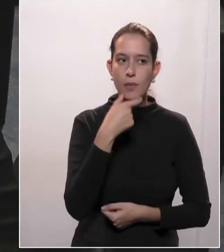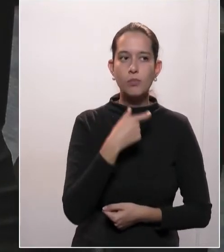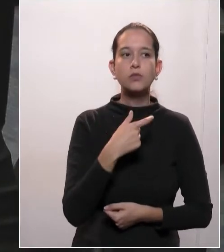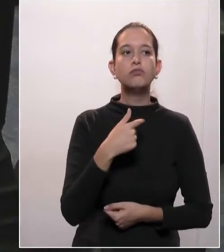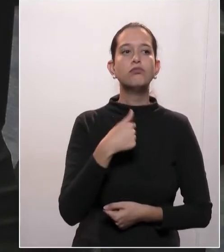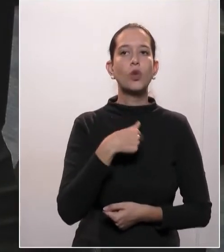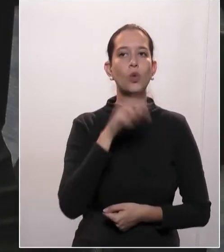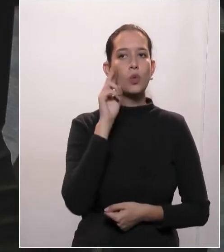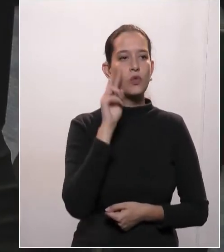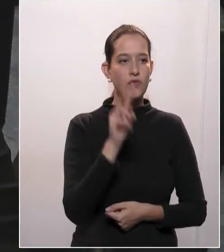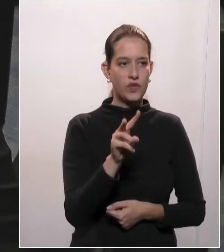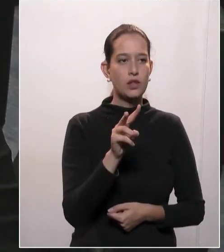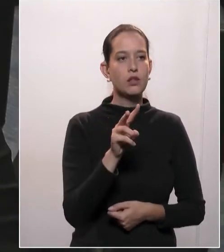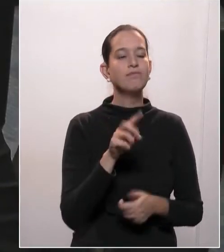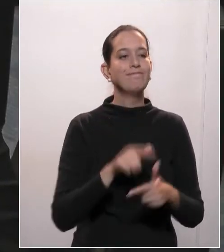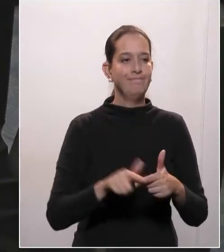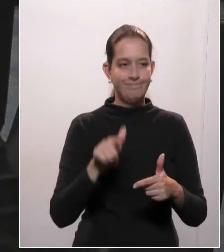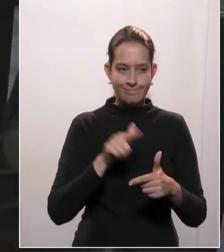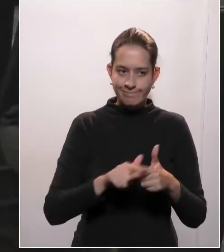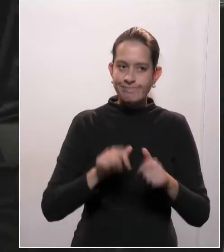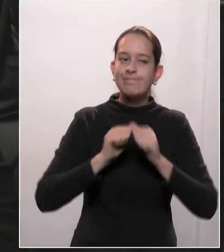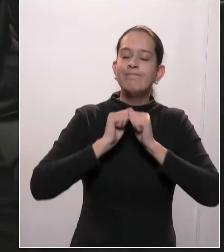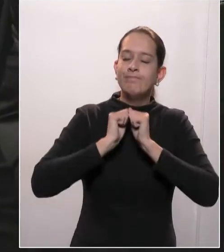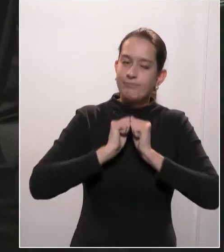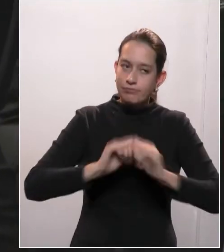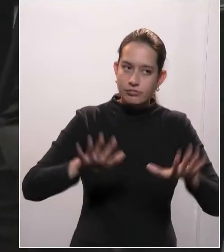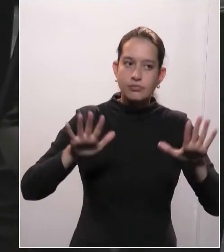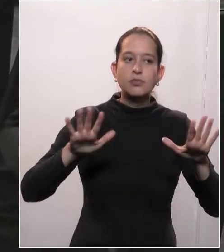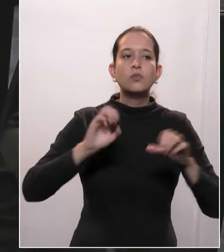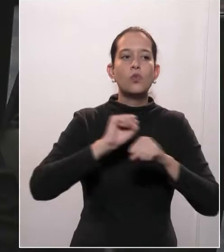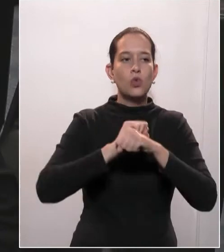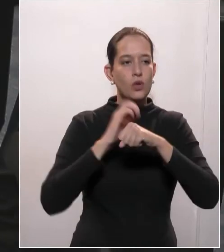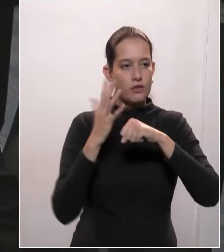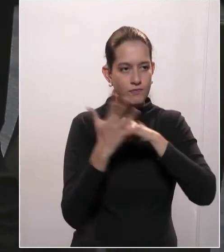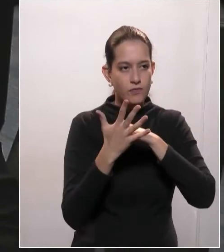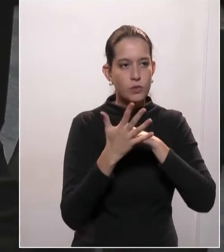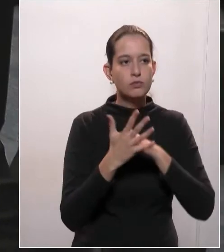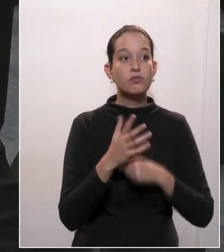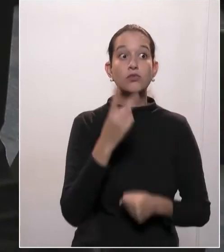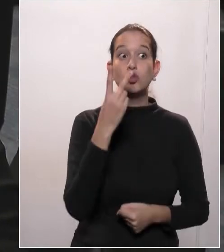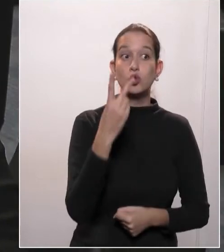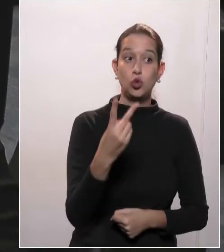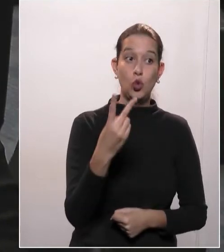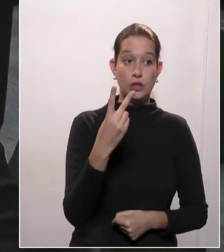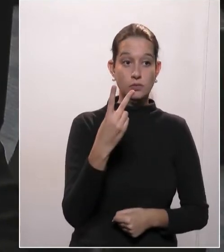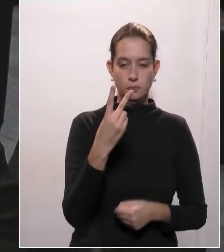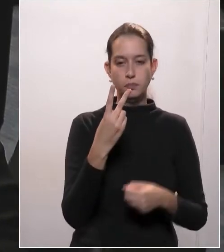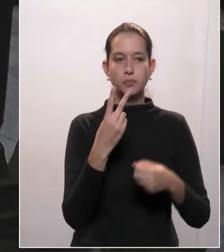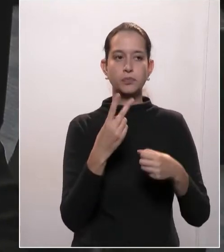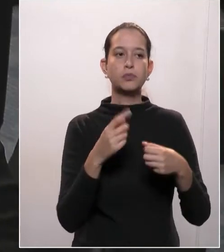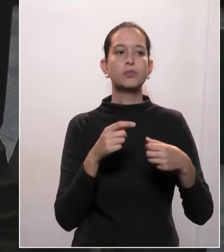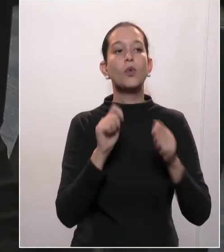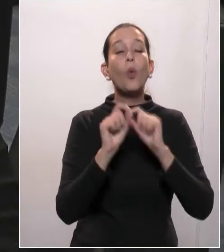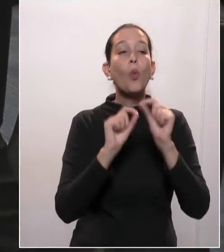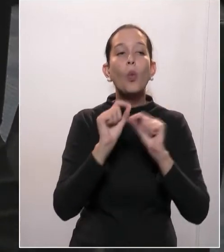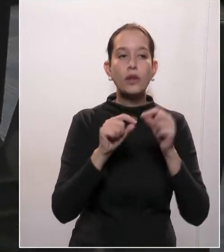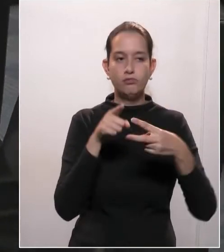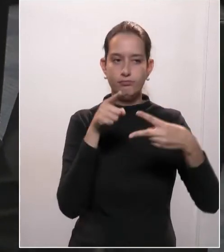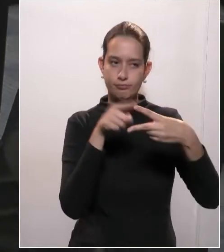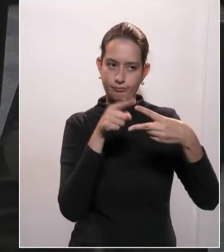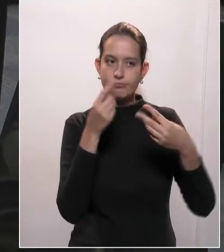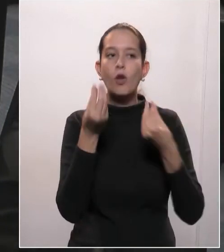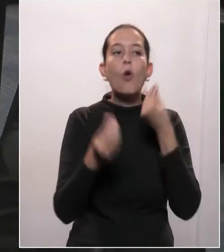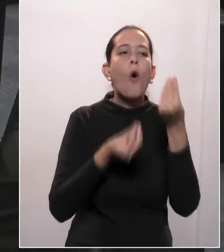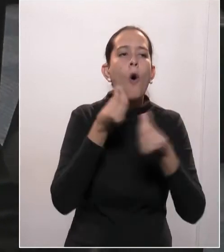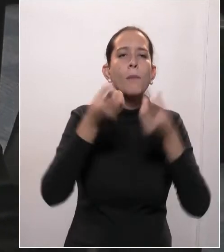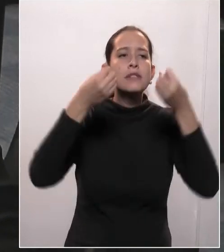pandemia do coronavírus, temos dois pontos importantes a abordar. O primeiro é a forma de espraiamento em